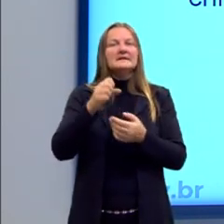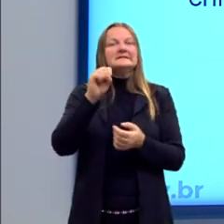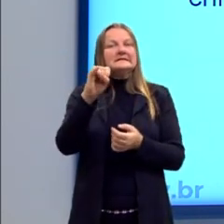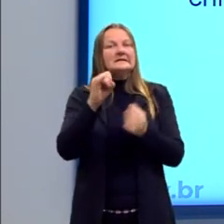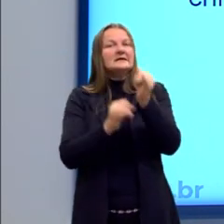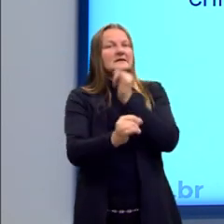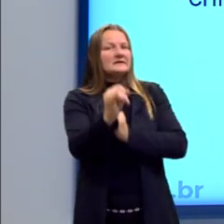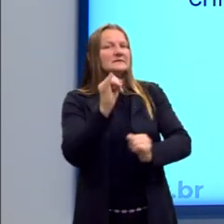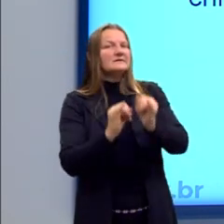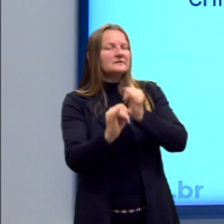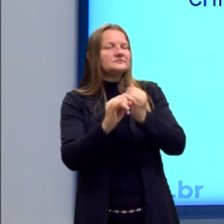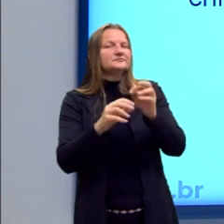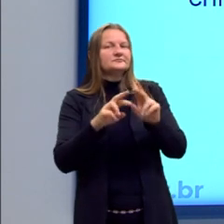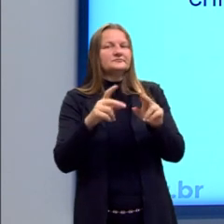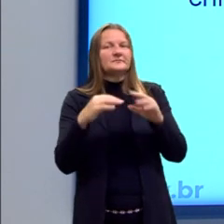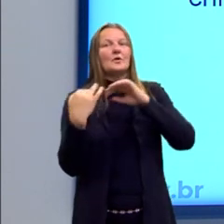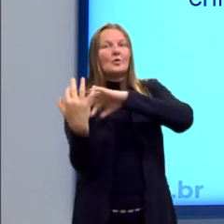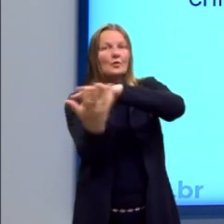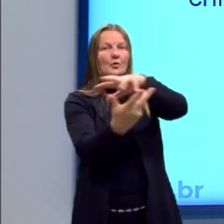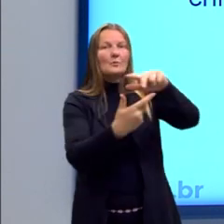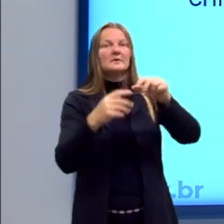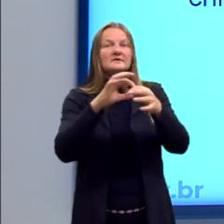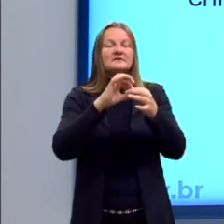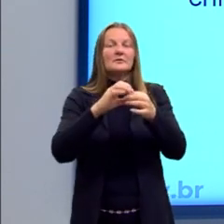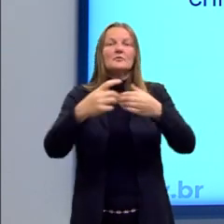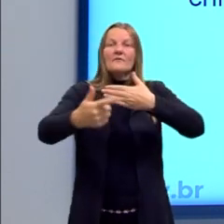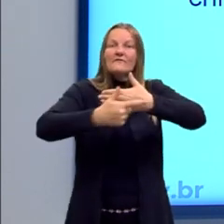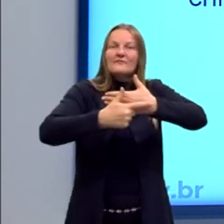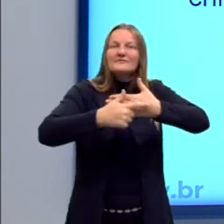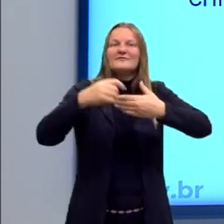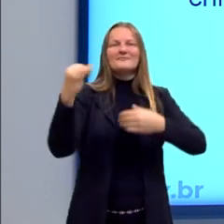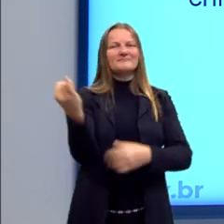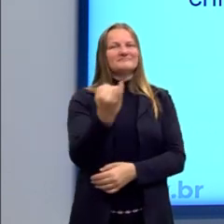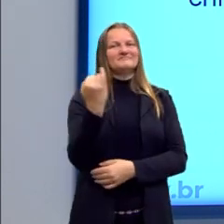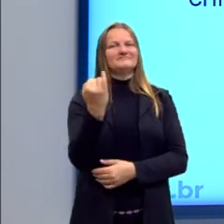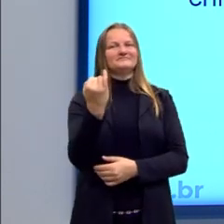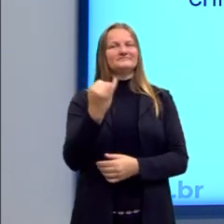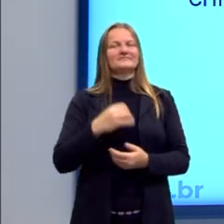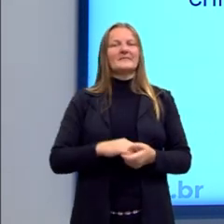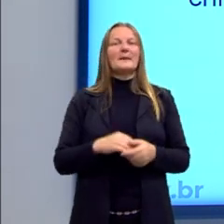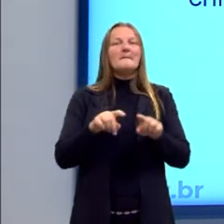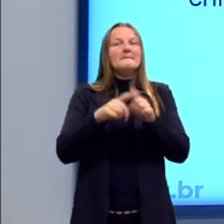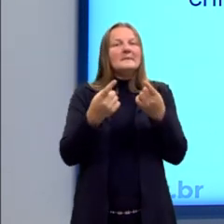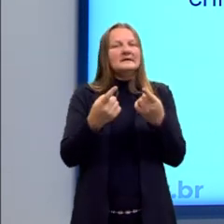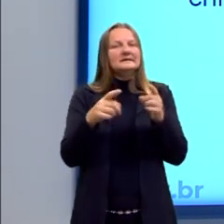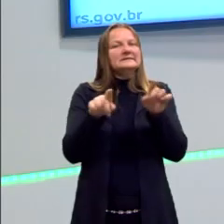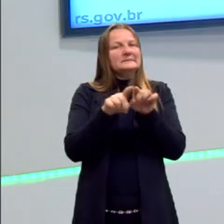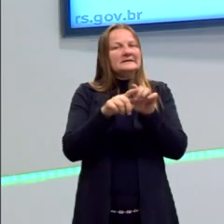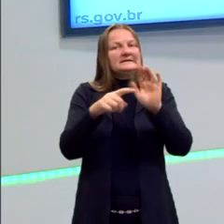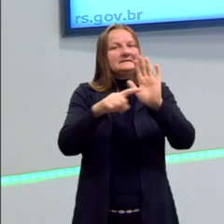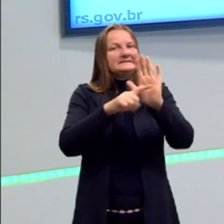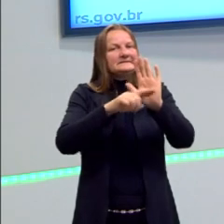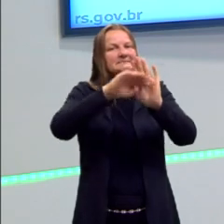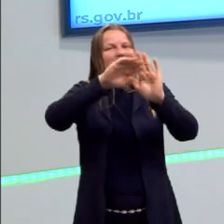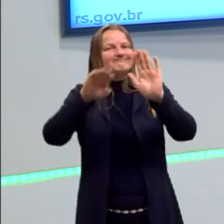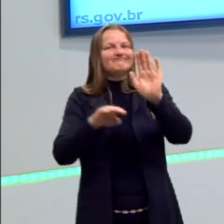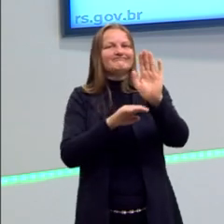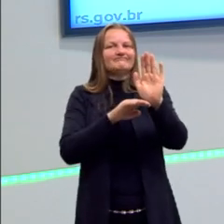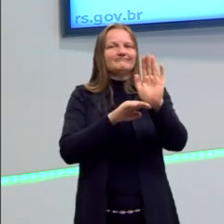graças à globalização. Nós não teríamos acesso a esses bens. Mas, por outro lado, ela também gera